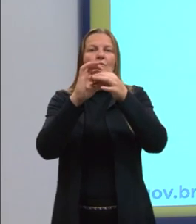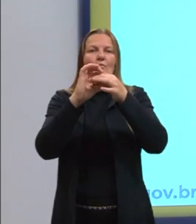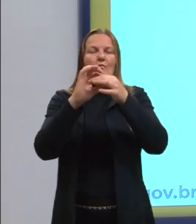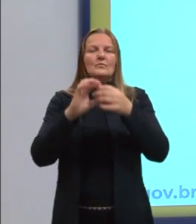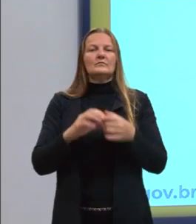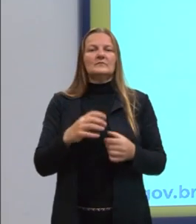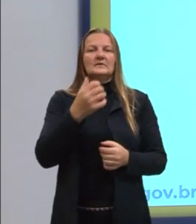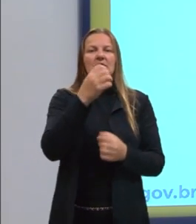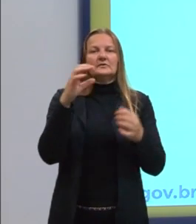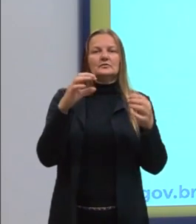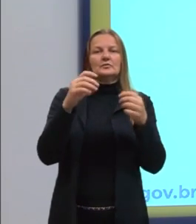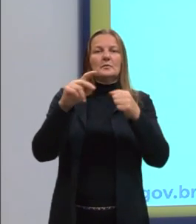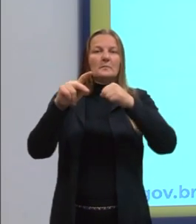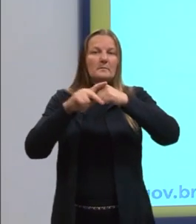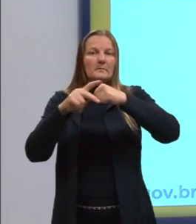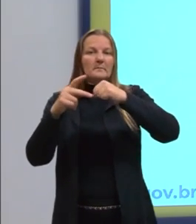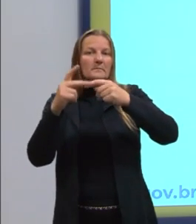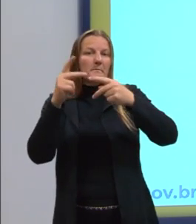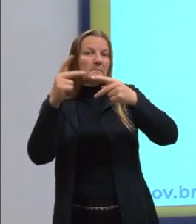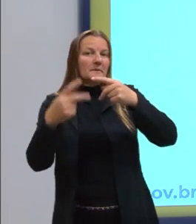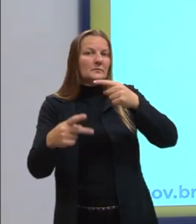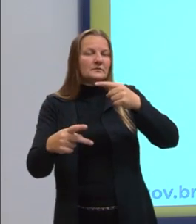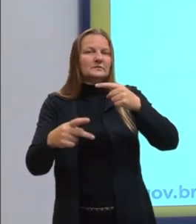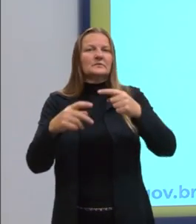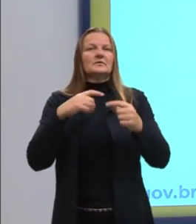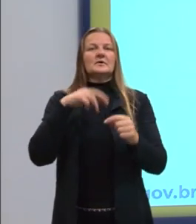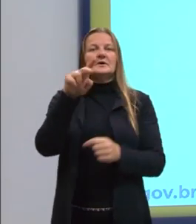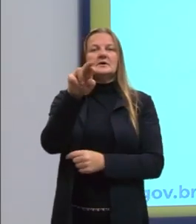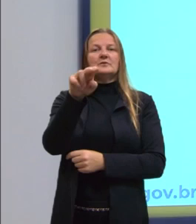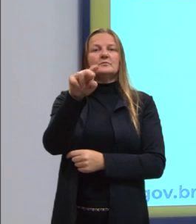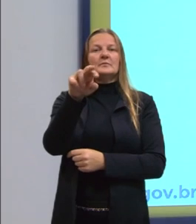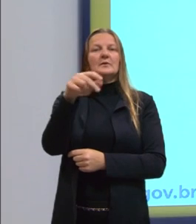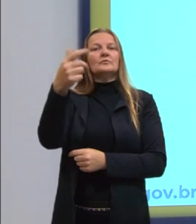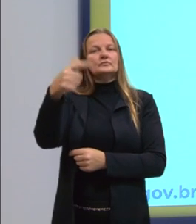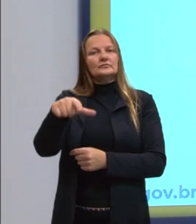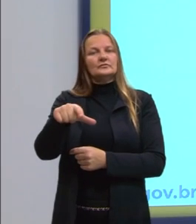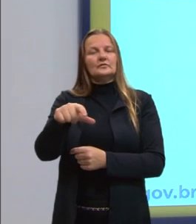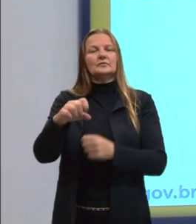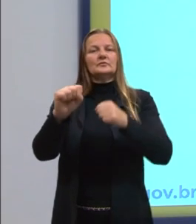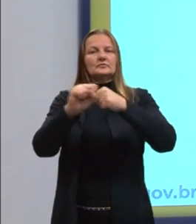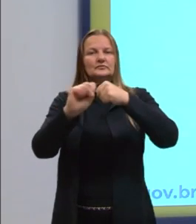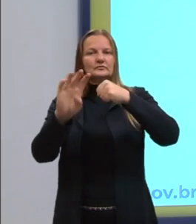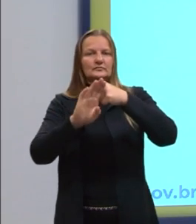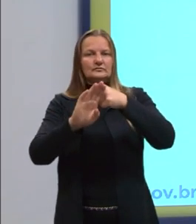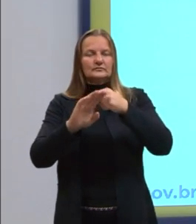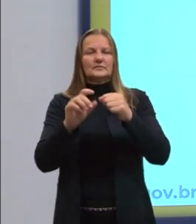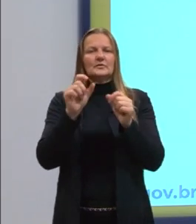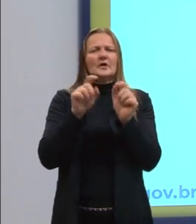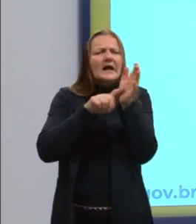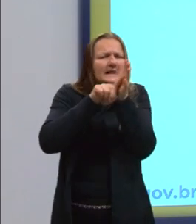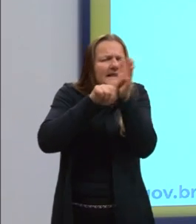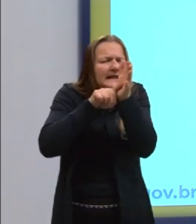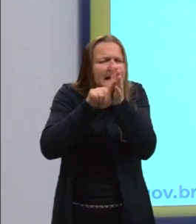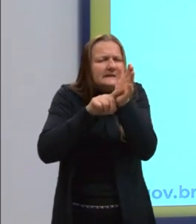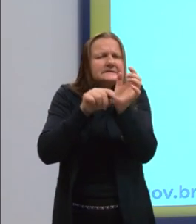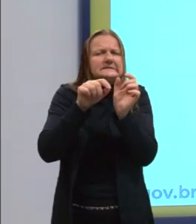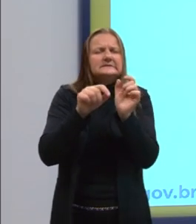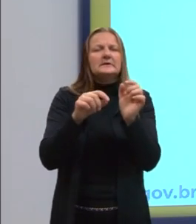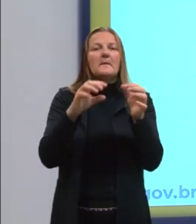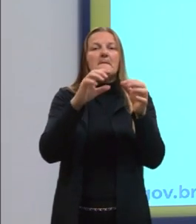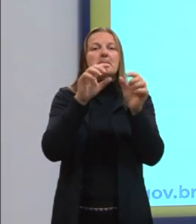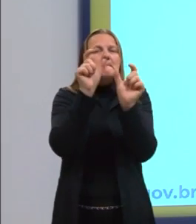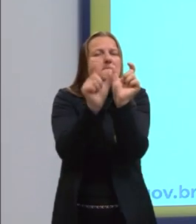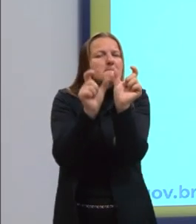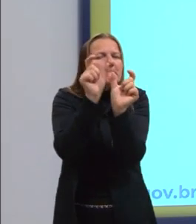com uma preposição. E irmão, de novo, ali é um substantivo. Então, isso é uma análise